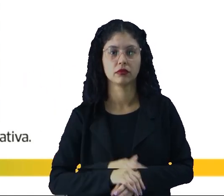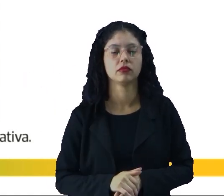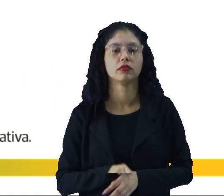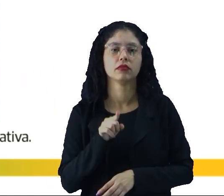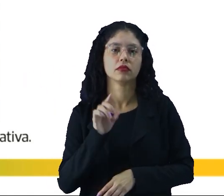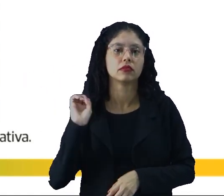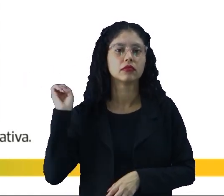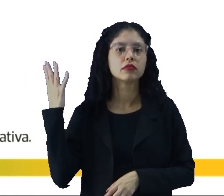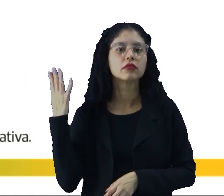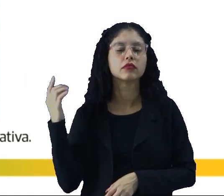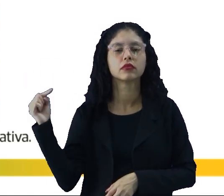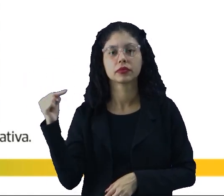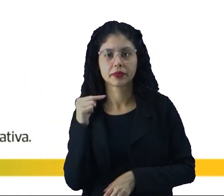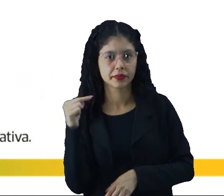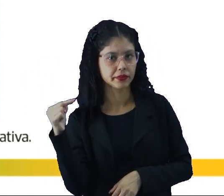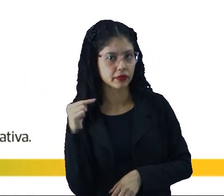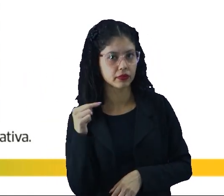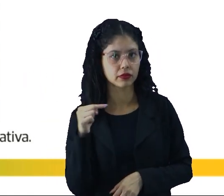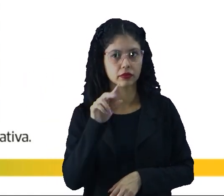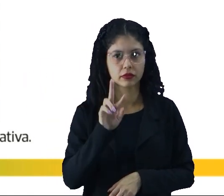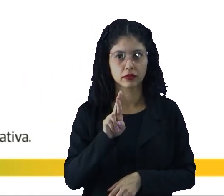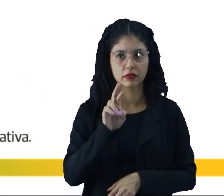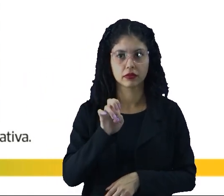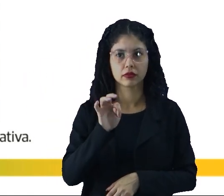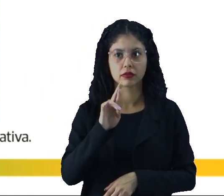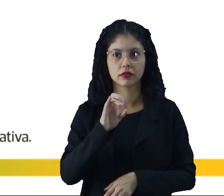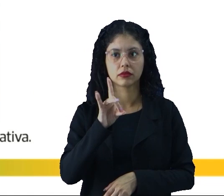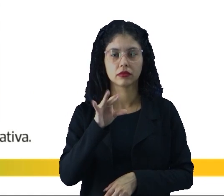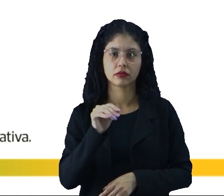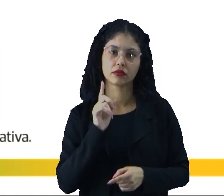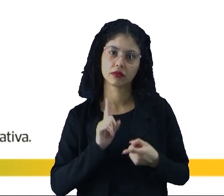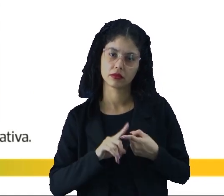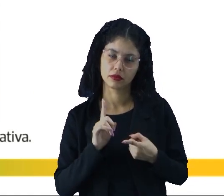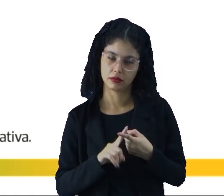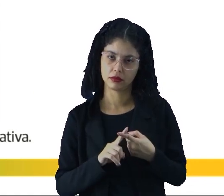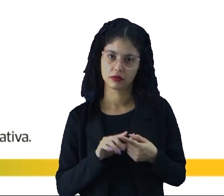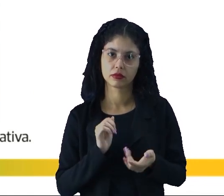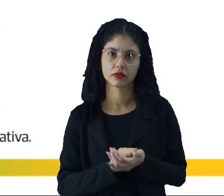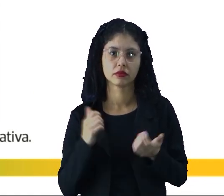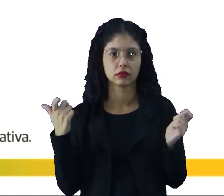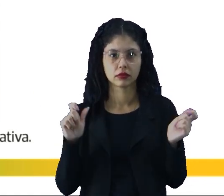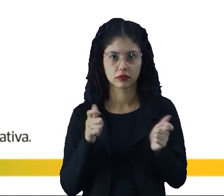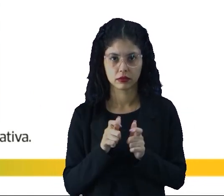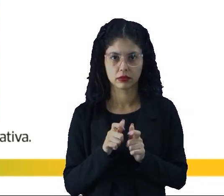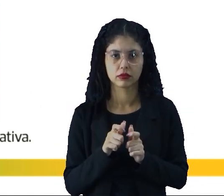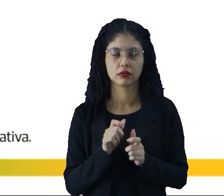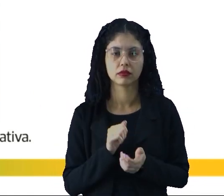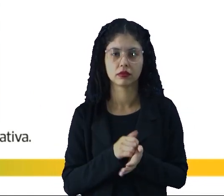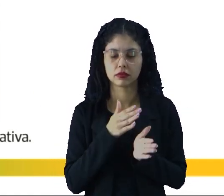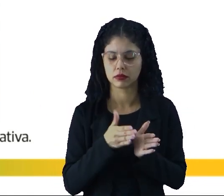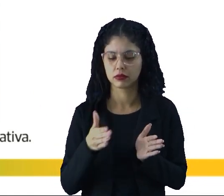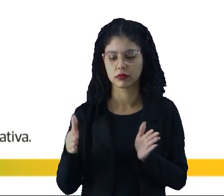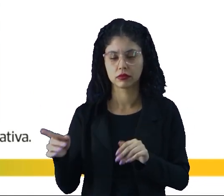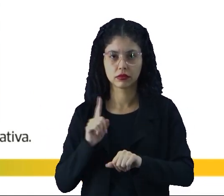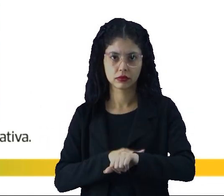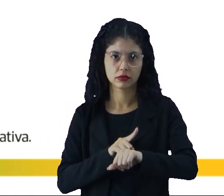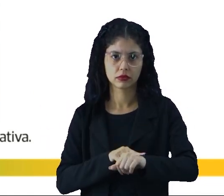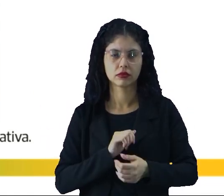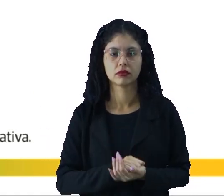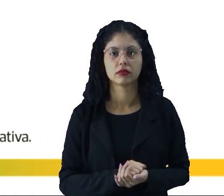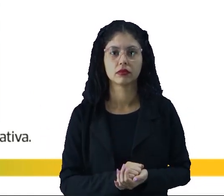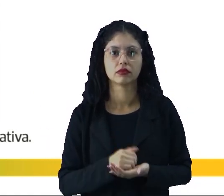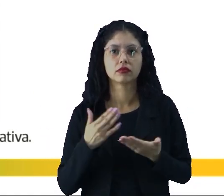Nesse caso, nós chamamos o movimento de retardado, porque a aceleração vai diminuindo ao longo do tempo.